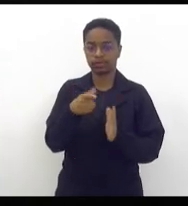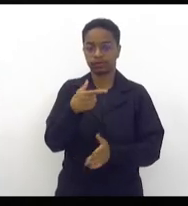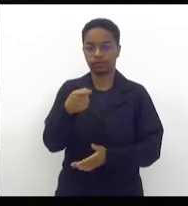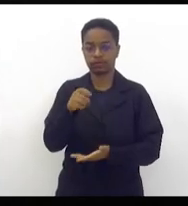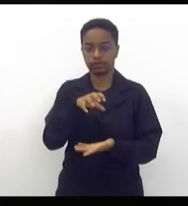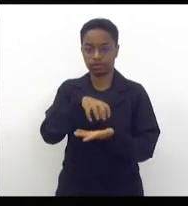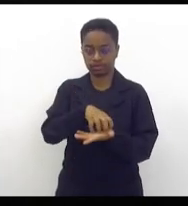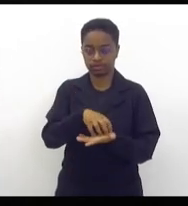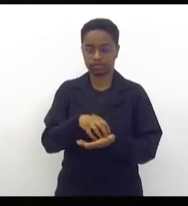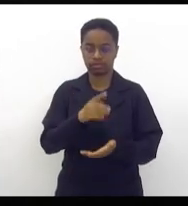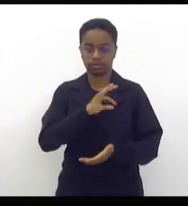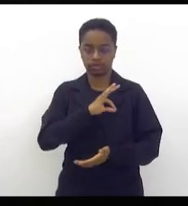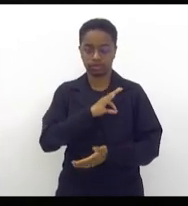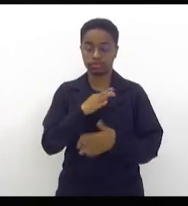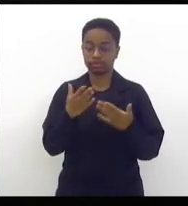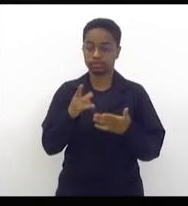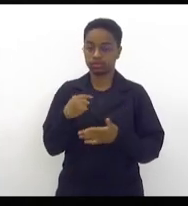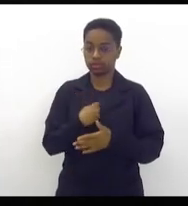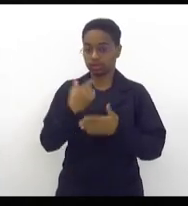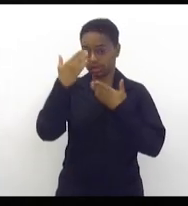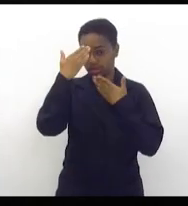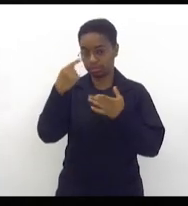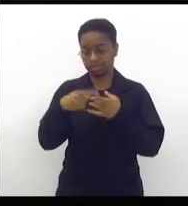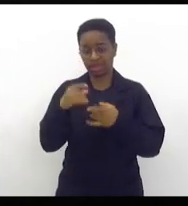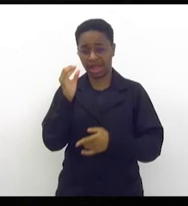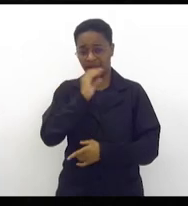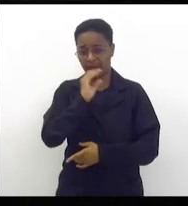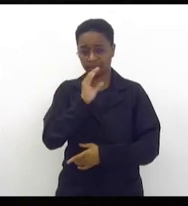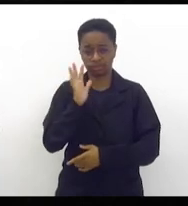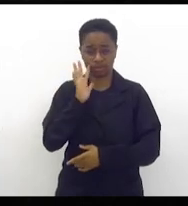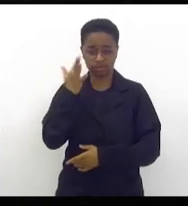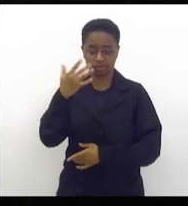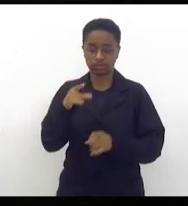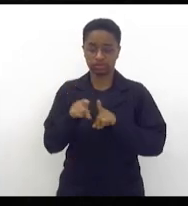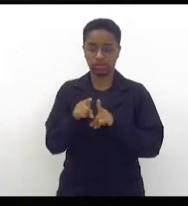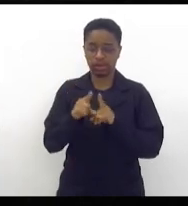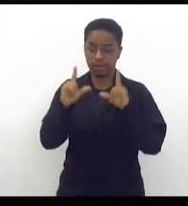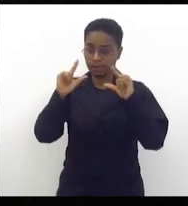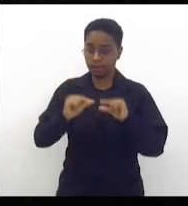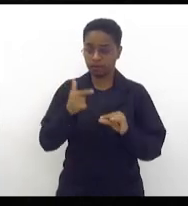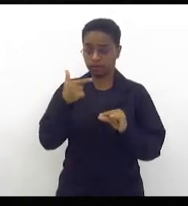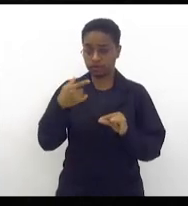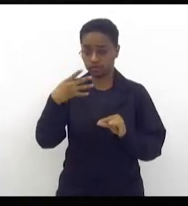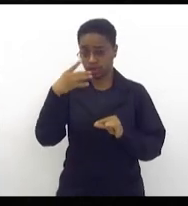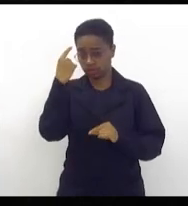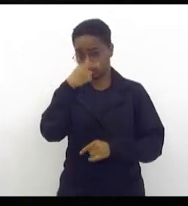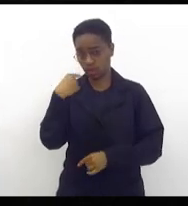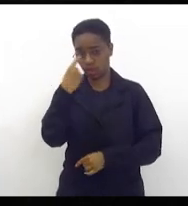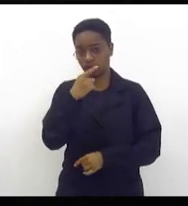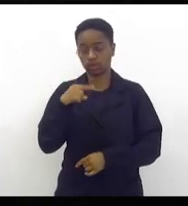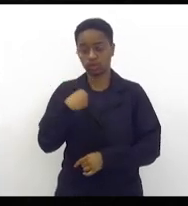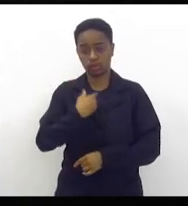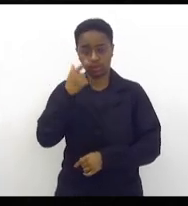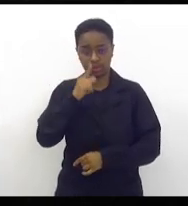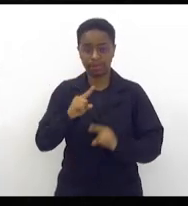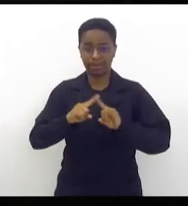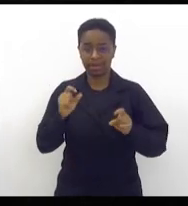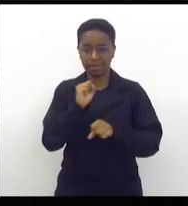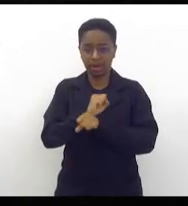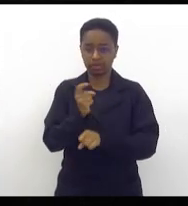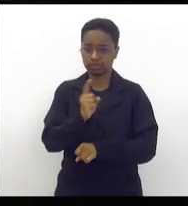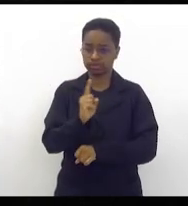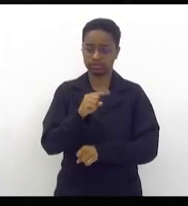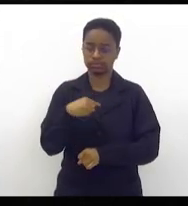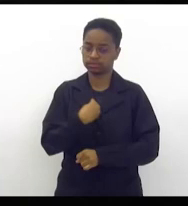tem que agradecer. A resposta veio imediata, em menos de 24 horas. não vamos demolecer, não vamos ficar de braços cruzados,